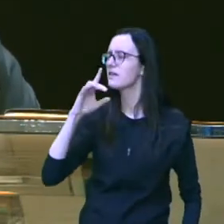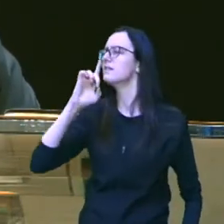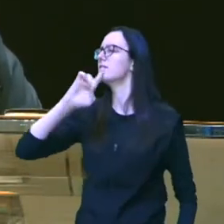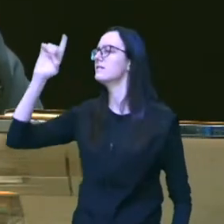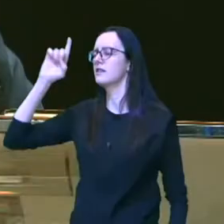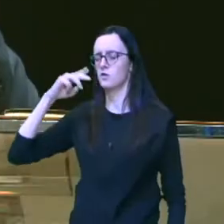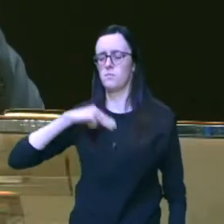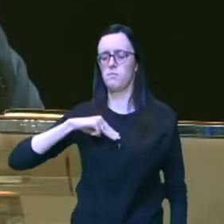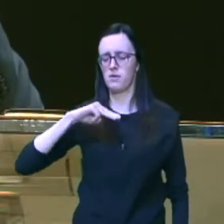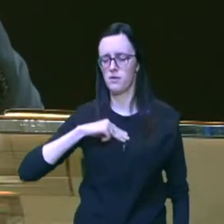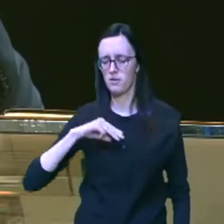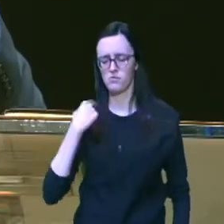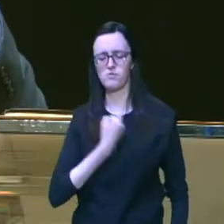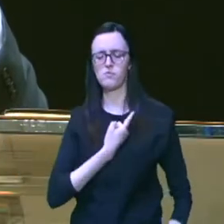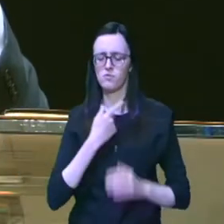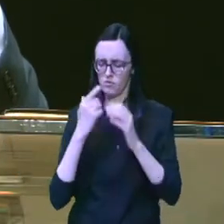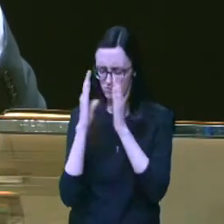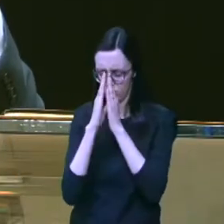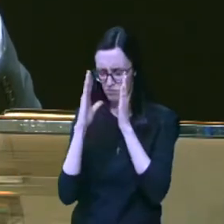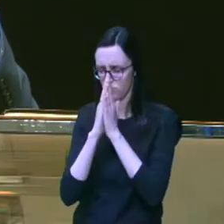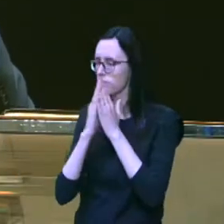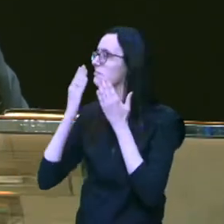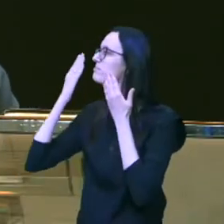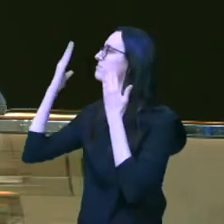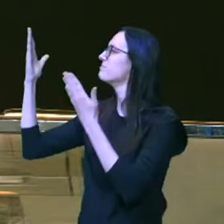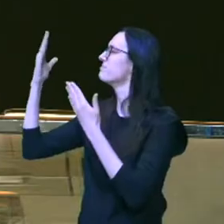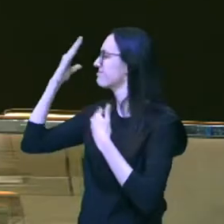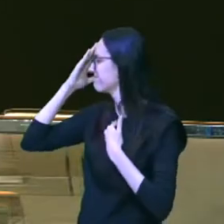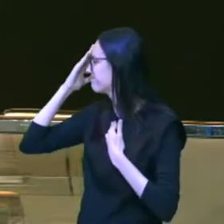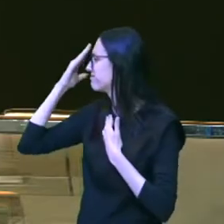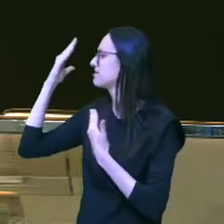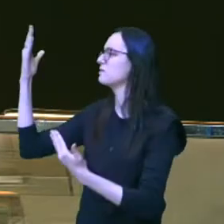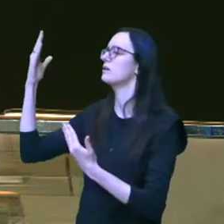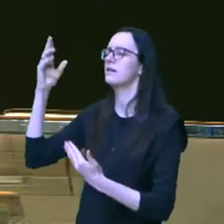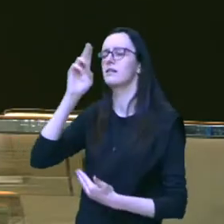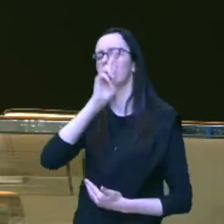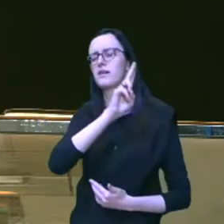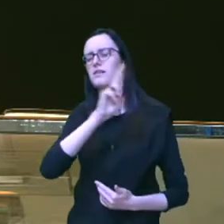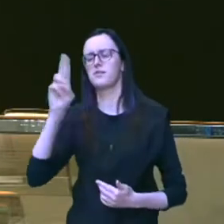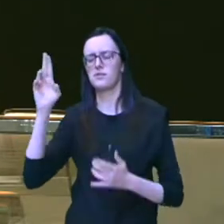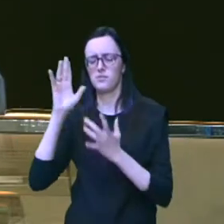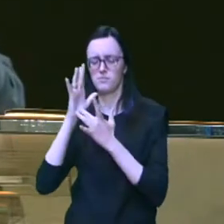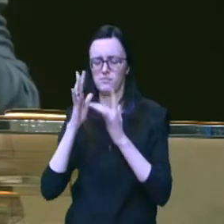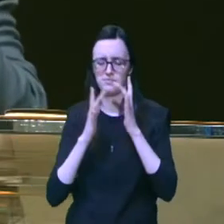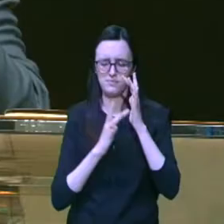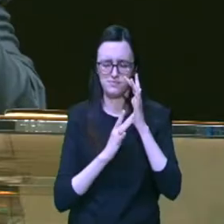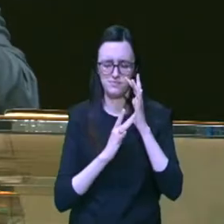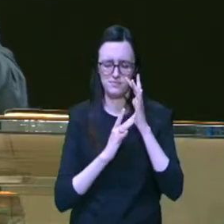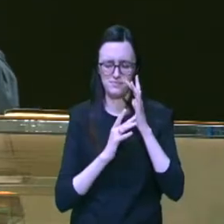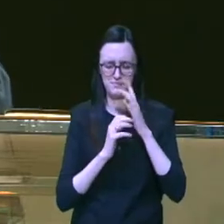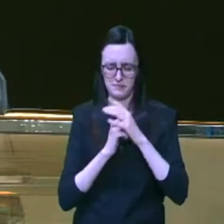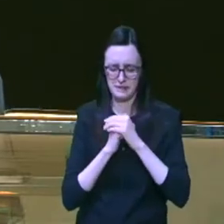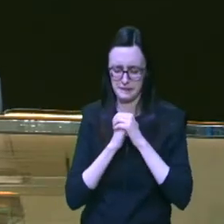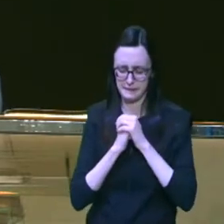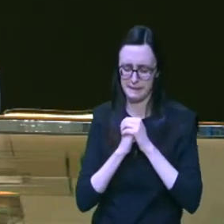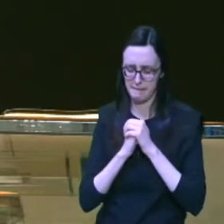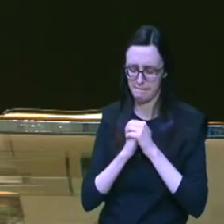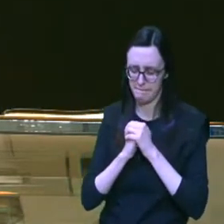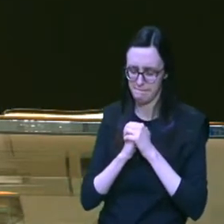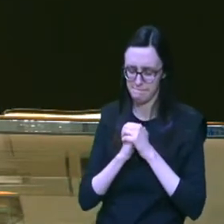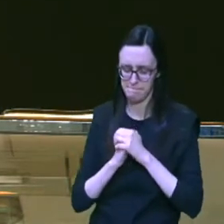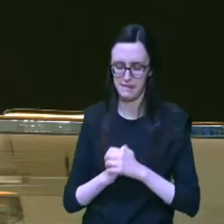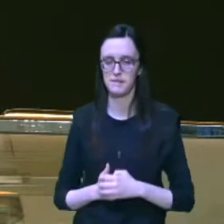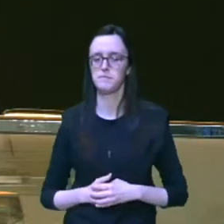Deus de misericórdia oramos a ti agradecidos em nome de Jesus amém